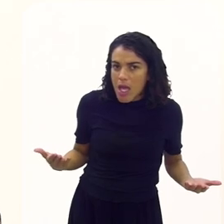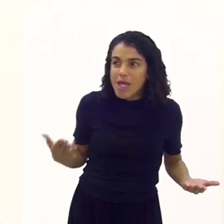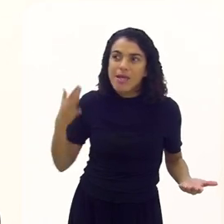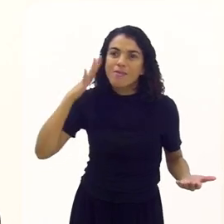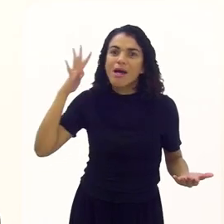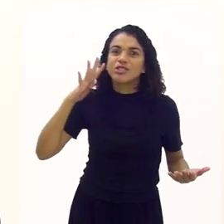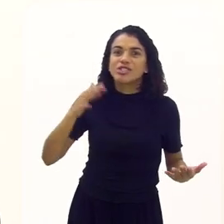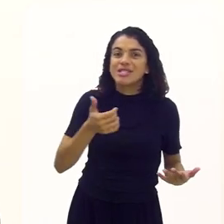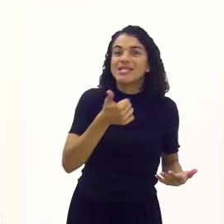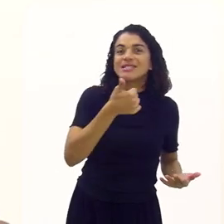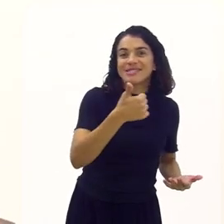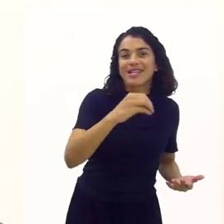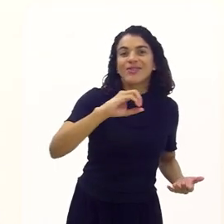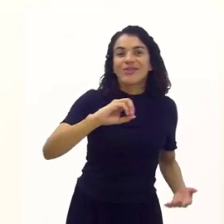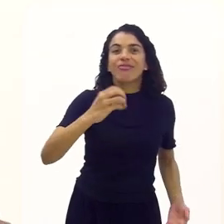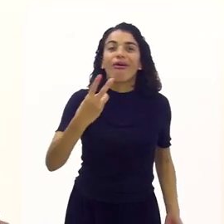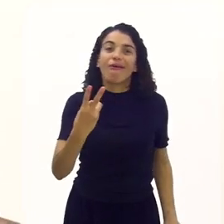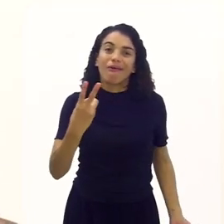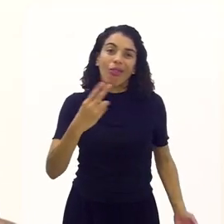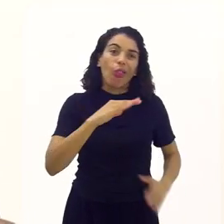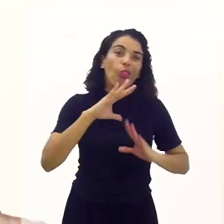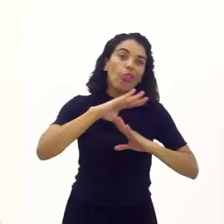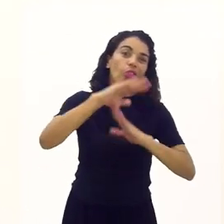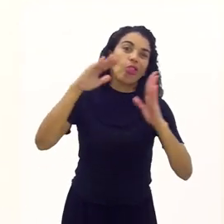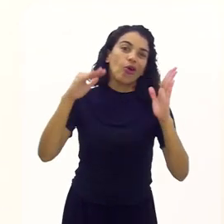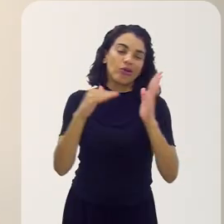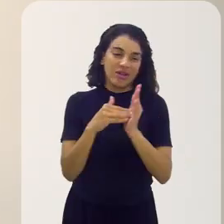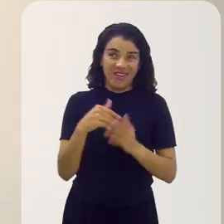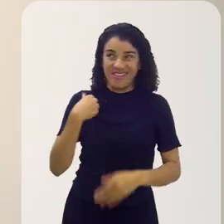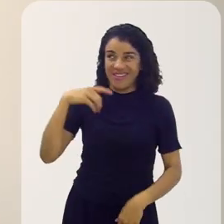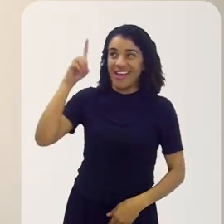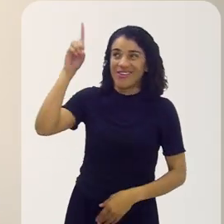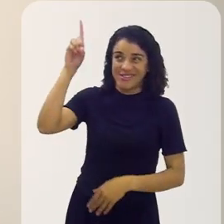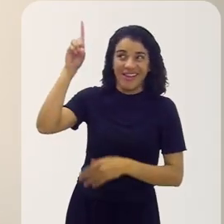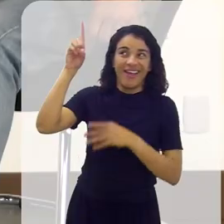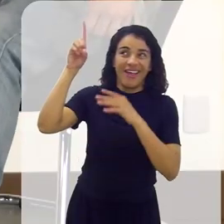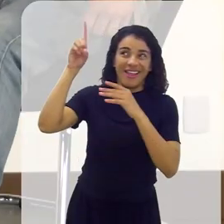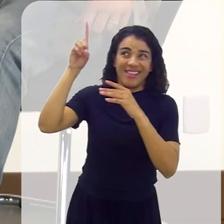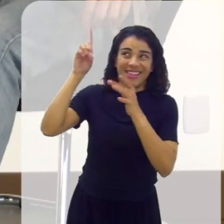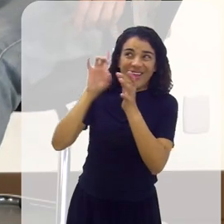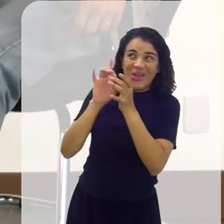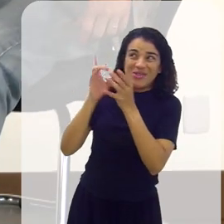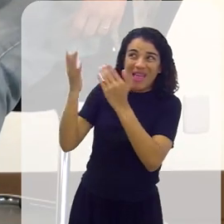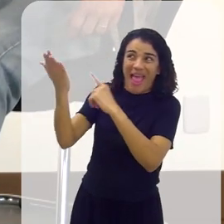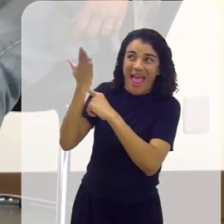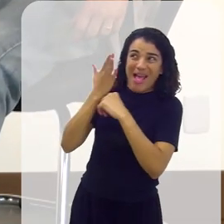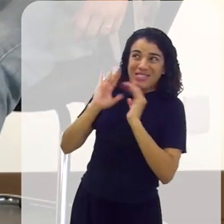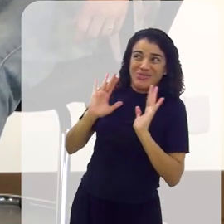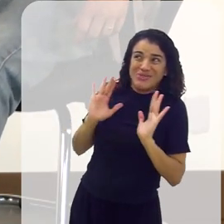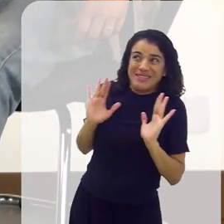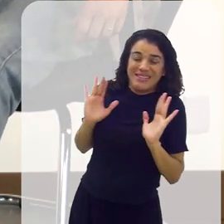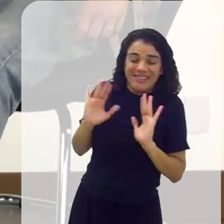vai que são todas. Deus? Não é? É, fala, Deus me livre. Ia ser muito trabalho.